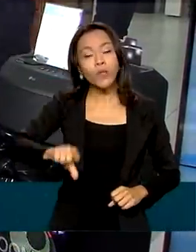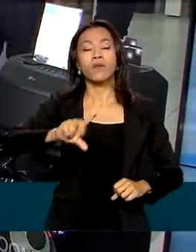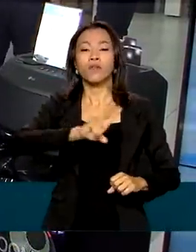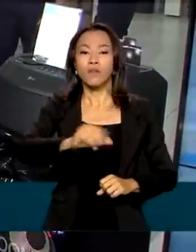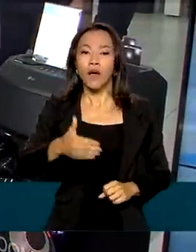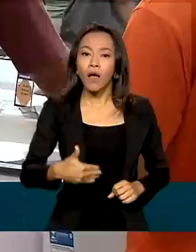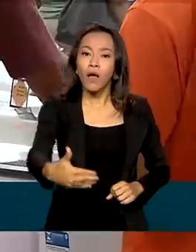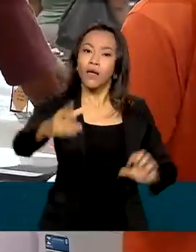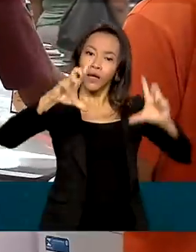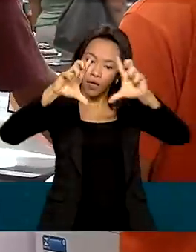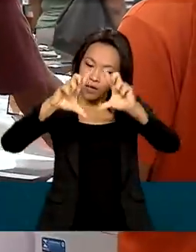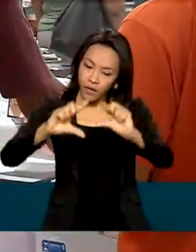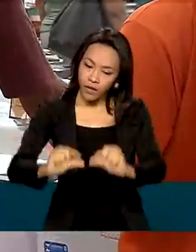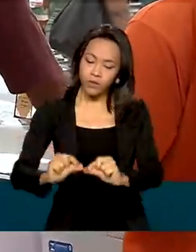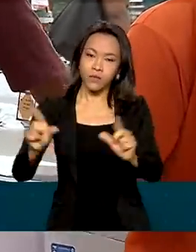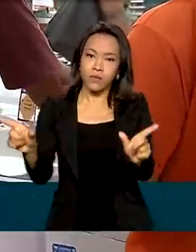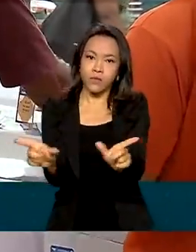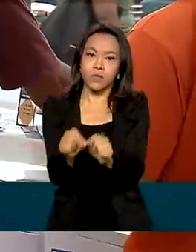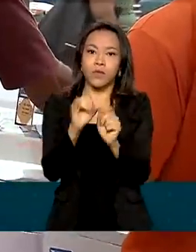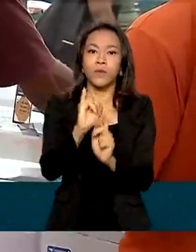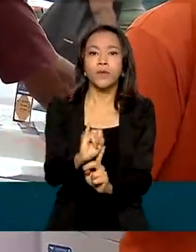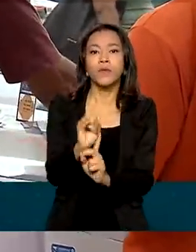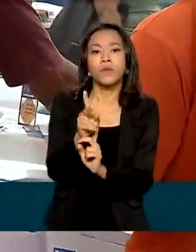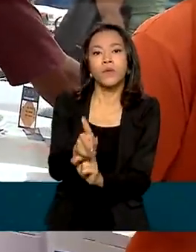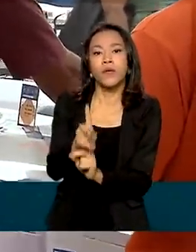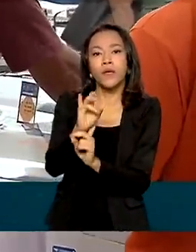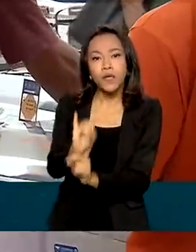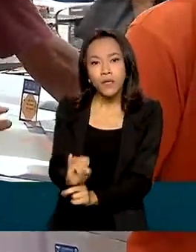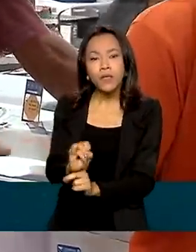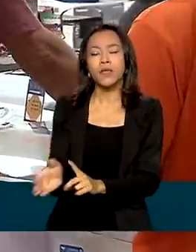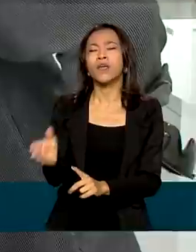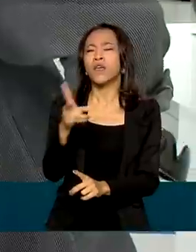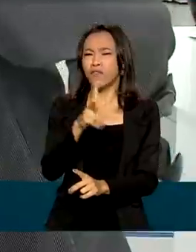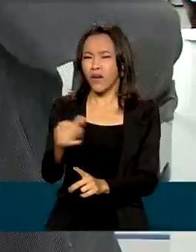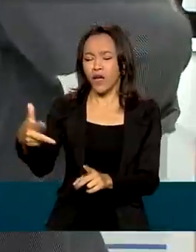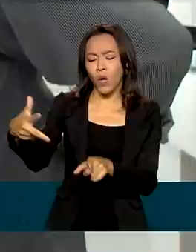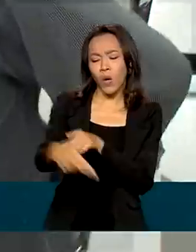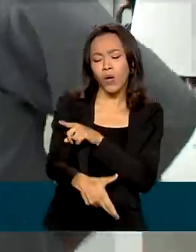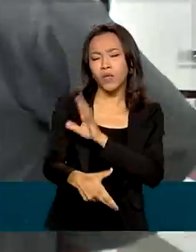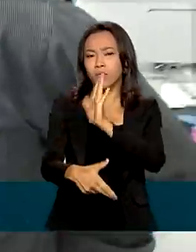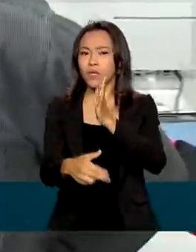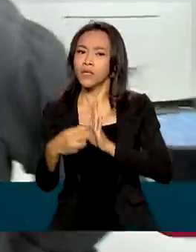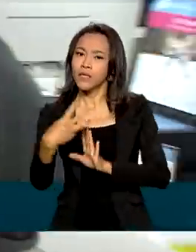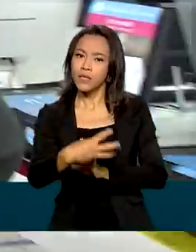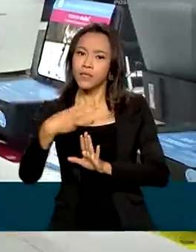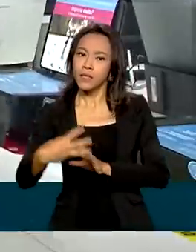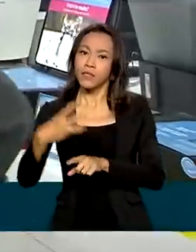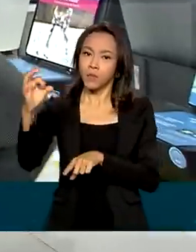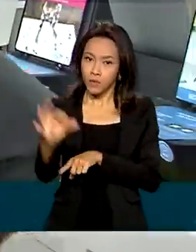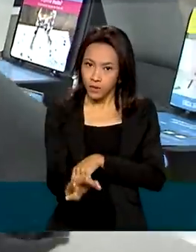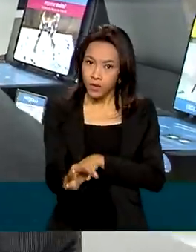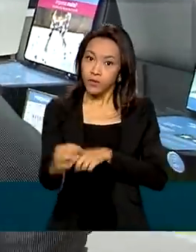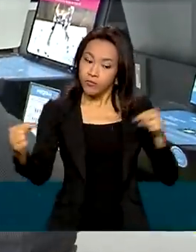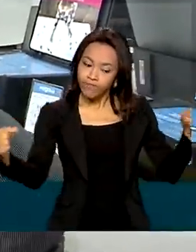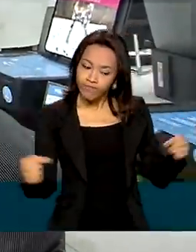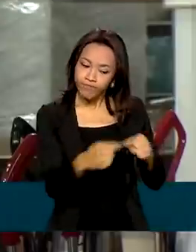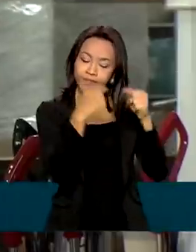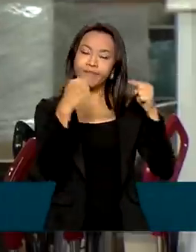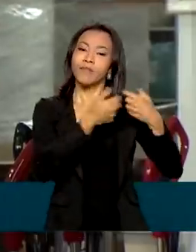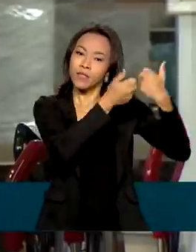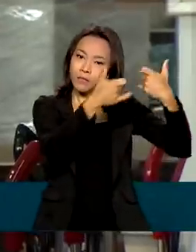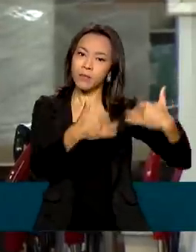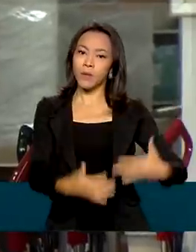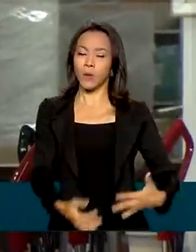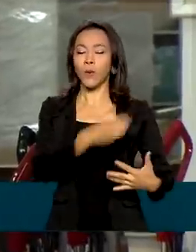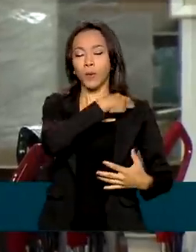imposto sobre produtos industrializados e o corte deve chegar a 33% de acordo com o ministro da